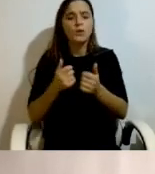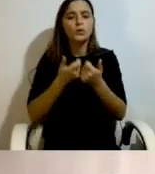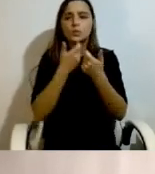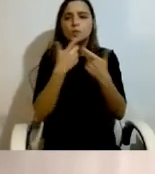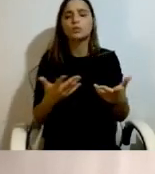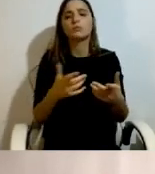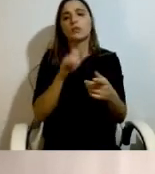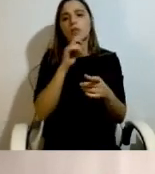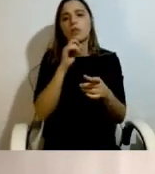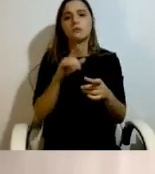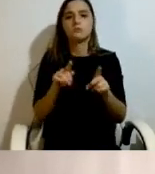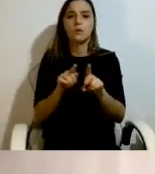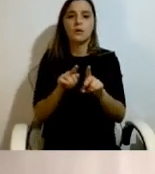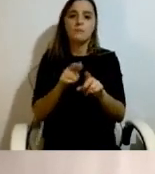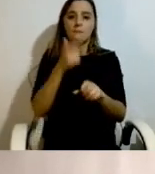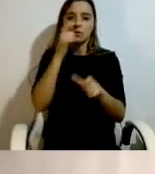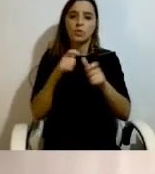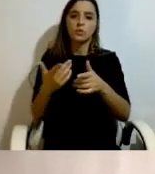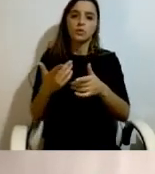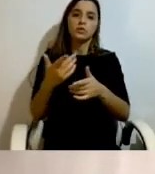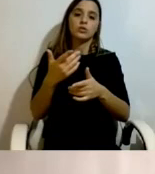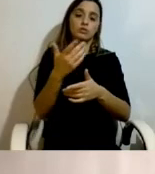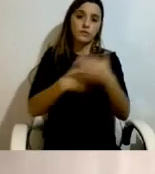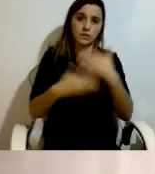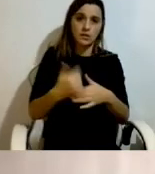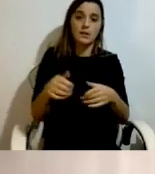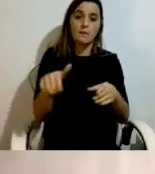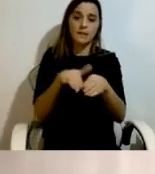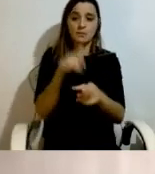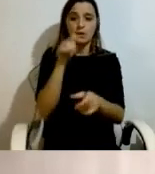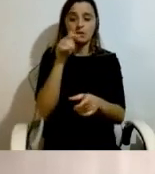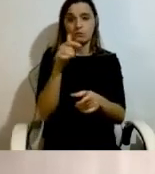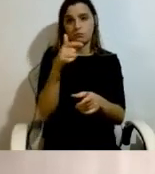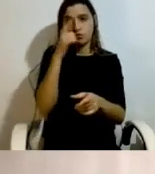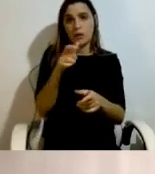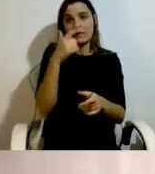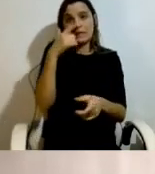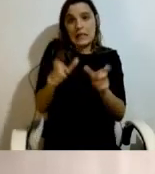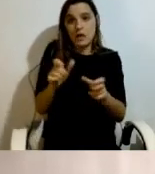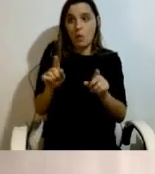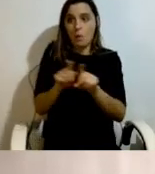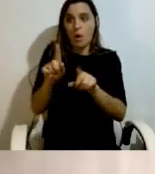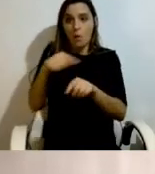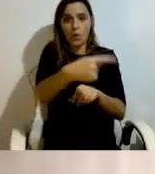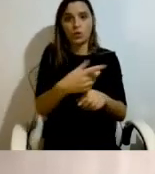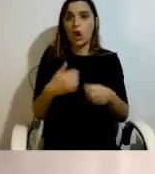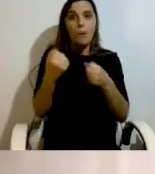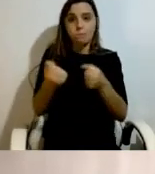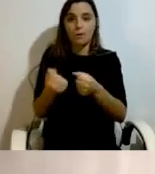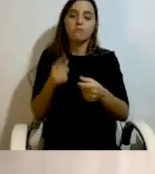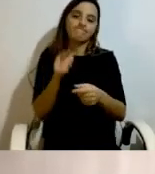deficiência participem como cidadãos e cidadãs na nossa sociedade. E como nós vimos no painel da manhã,